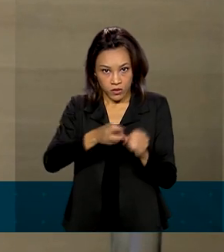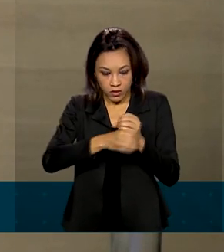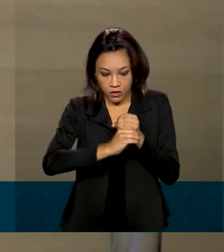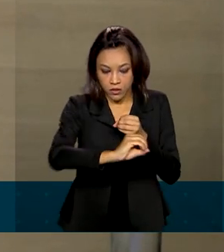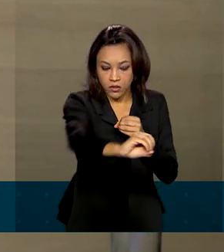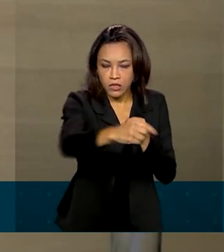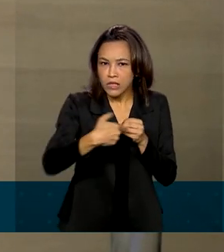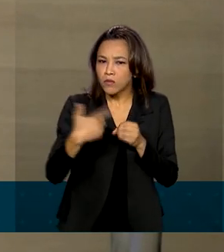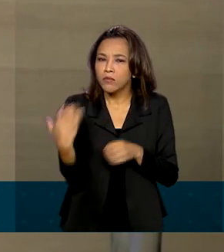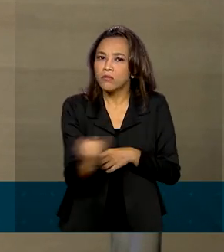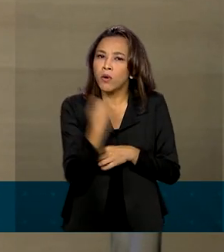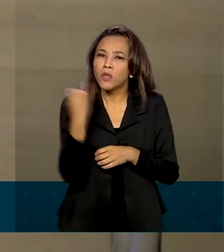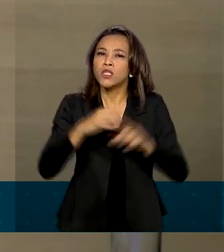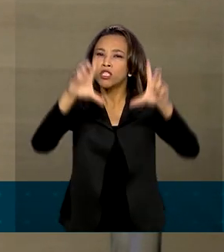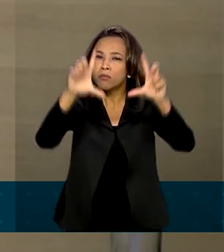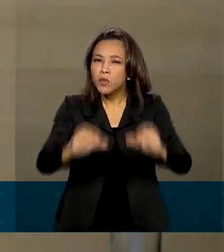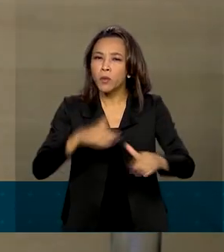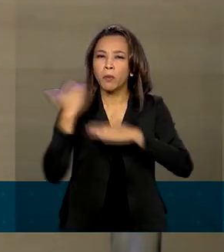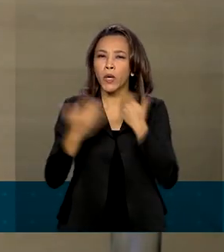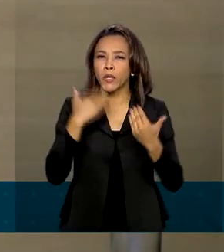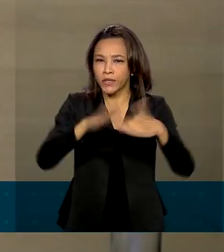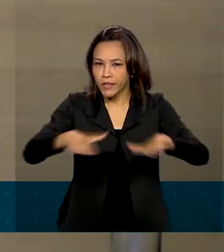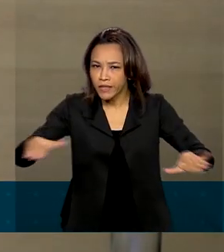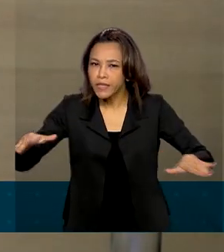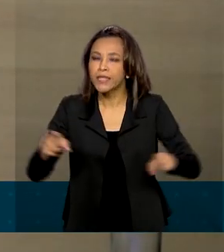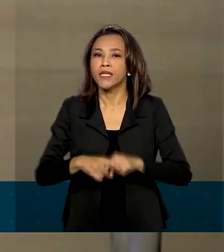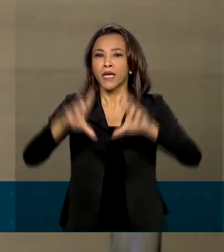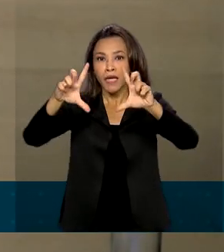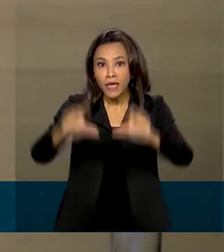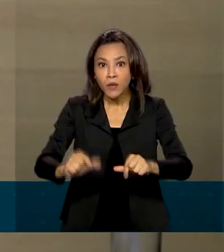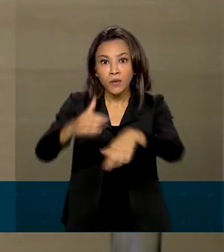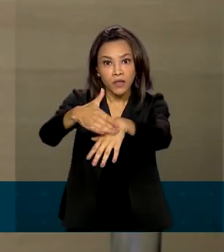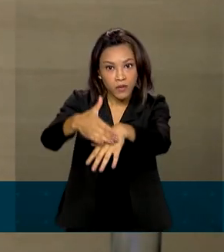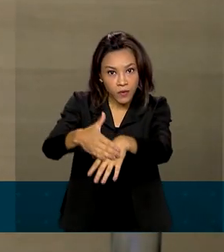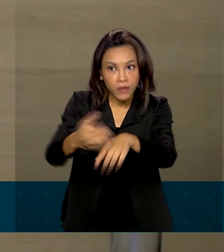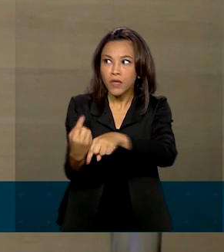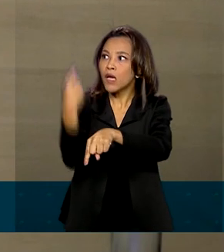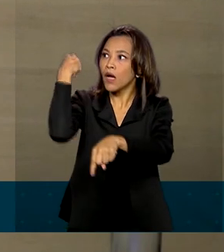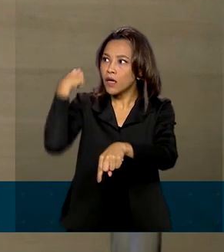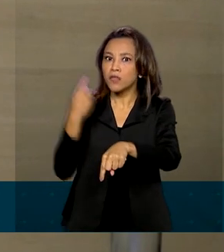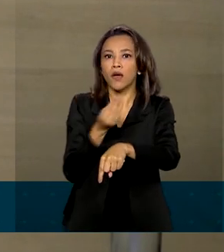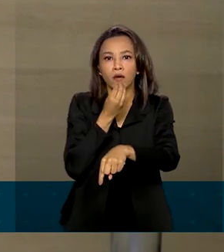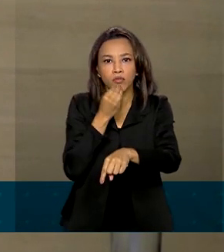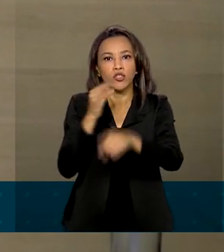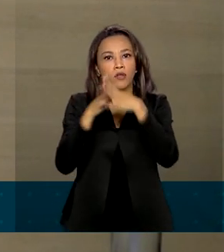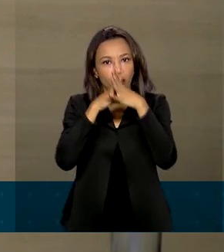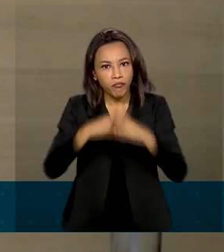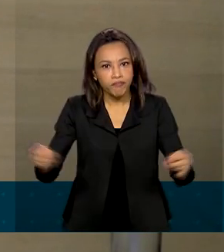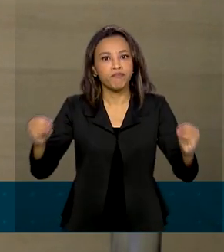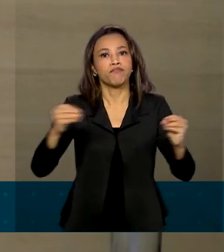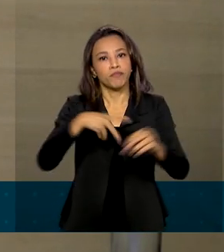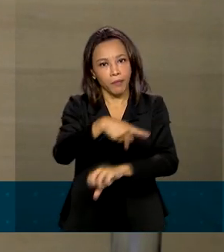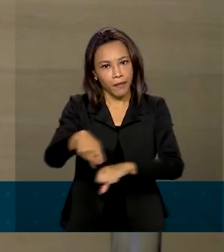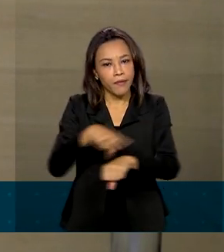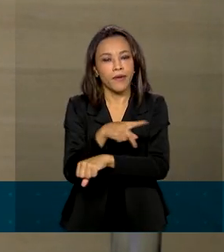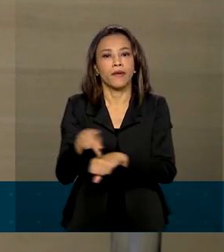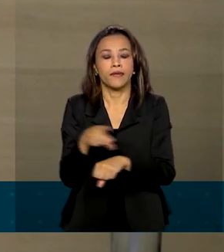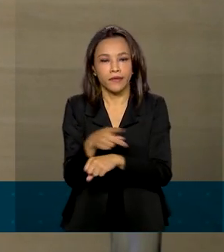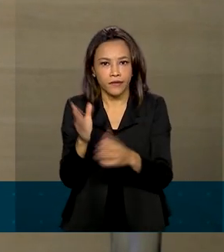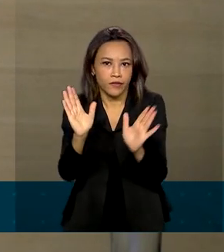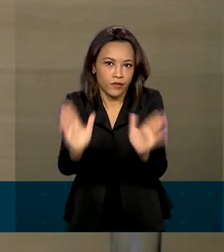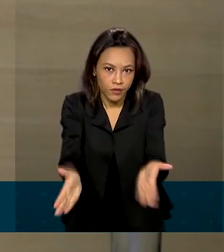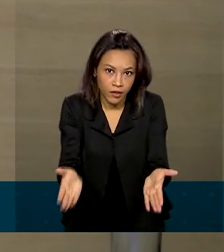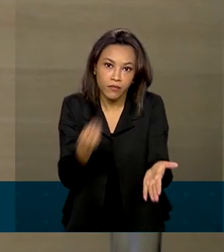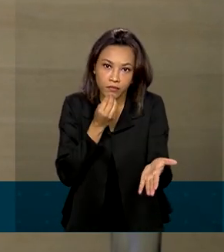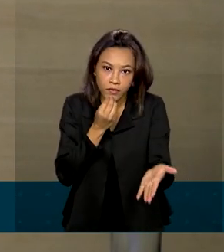A mortalidade infantil, doenças crônicas que já deviam ter sido erradicadas do país há pelo menos uma centena de anos,